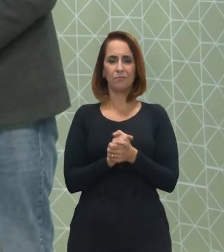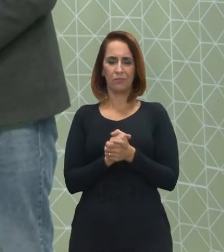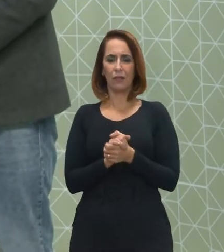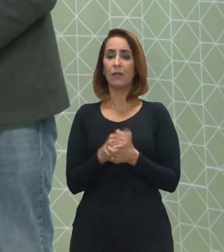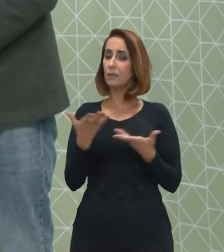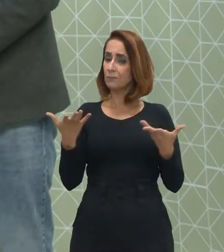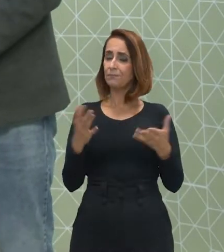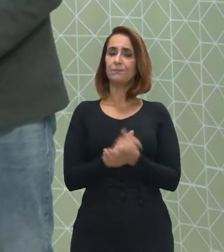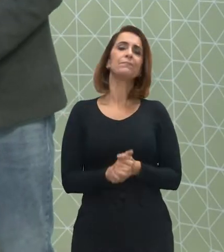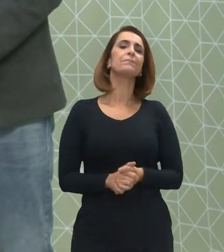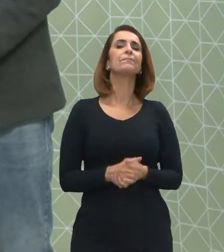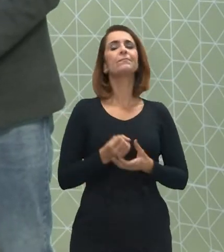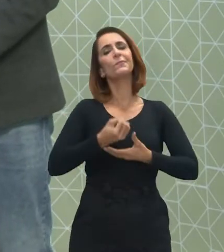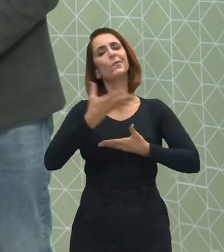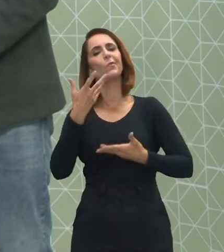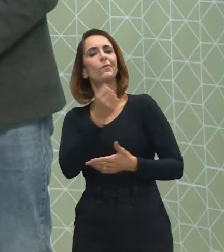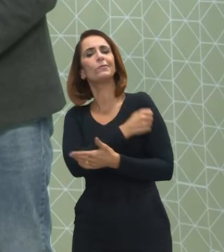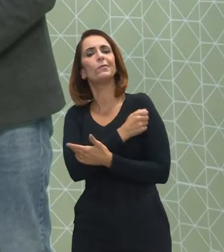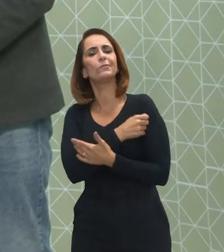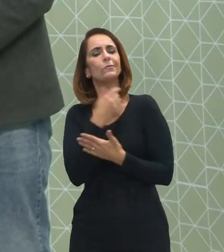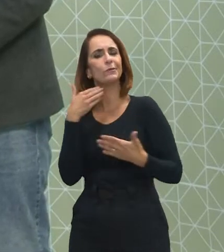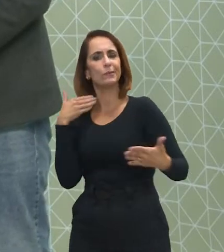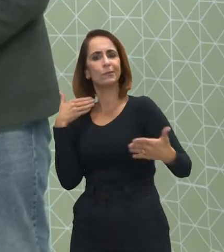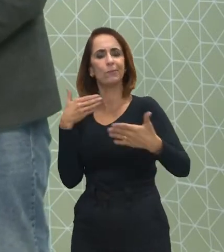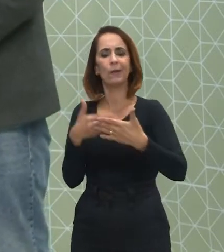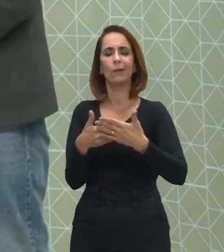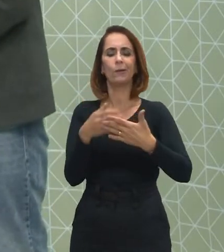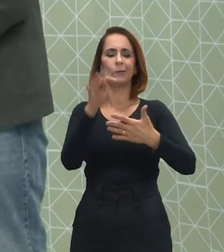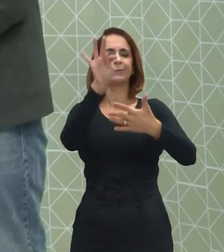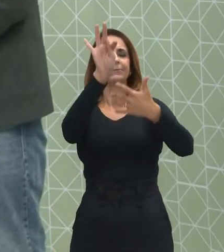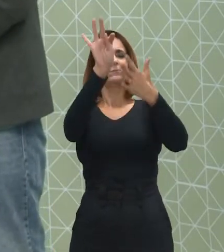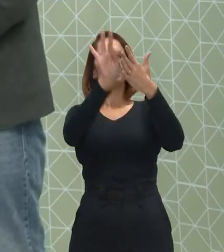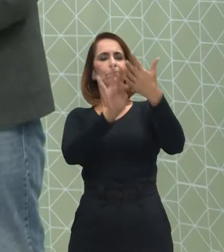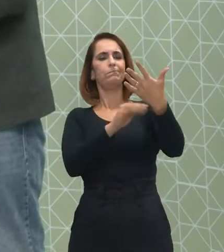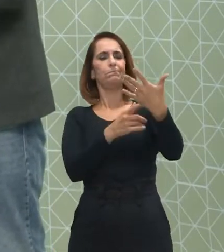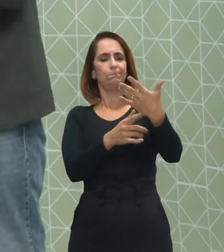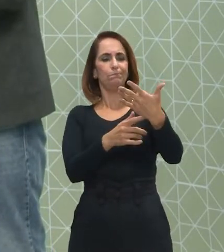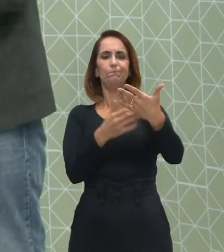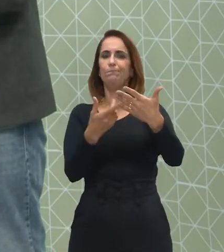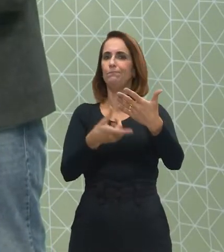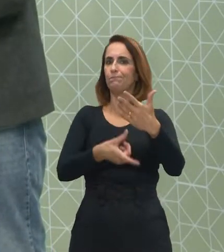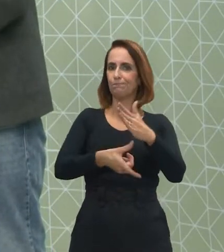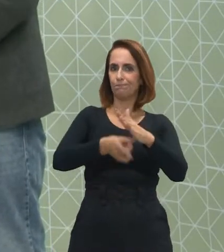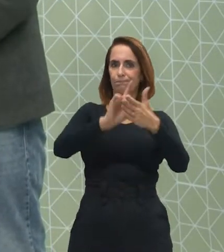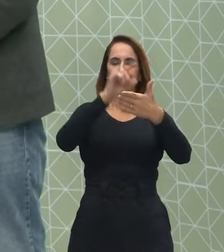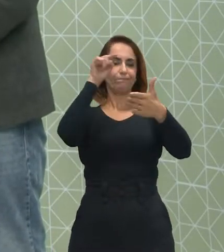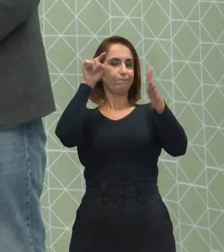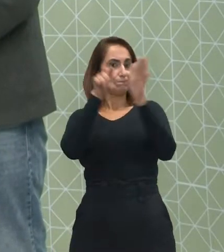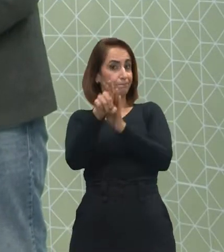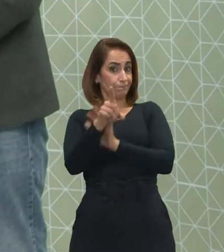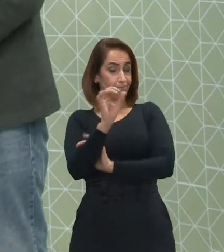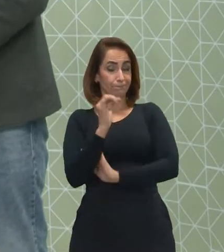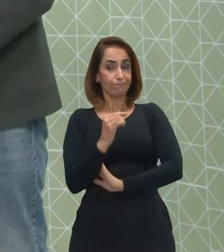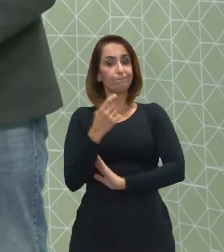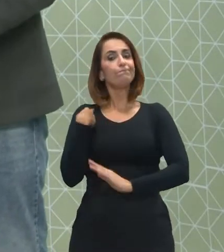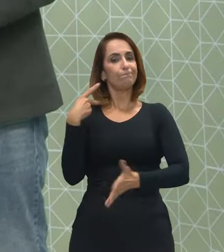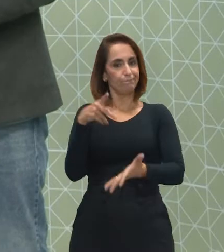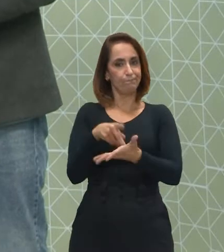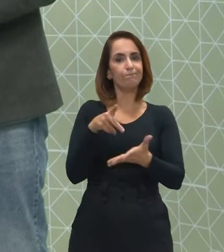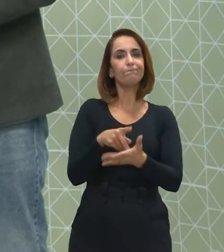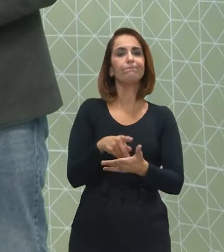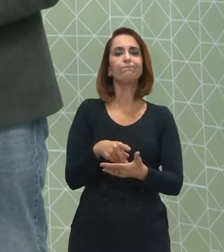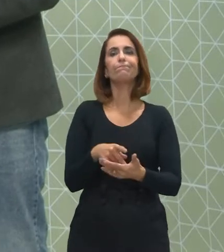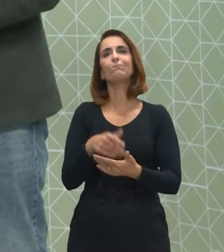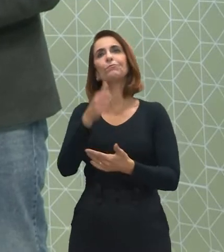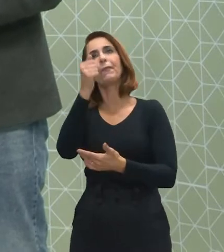Então, quando o estudante se depara com esse texto, que vai vir antes da pergunta, das perguntas, na verdade, vai